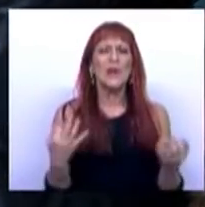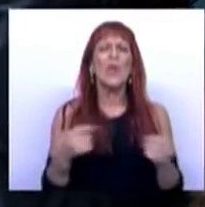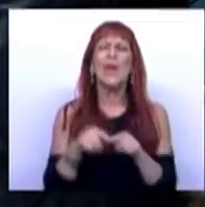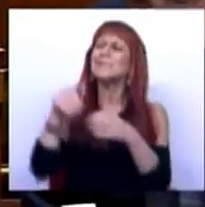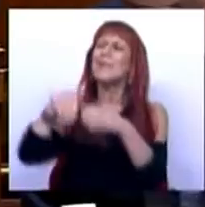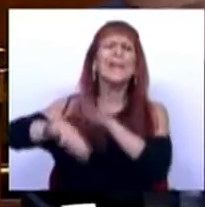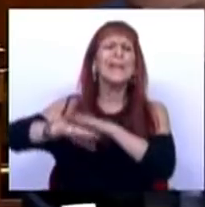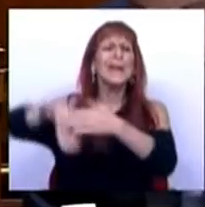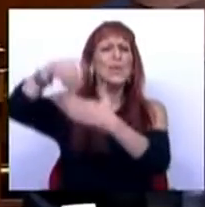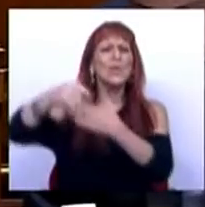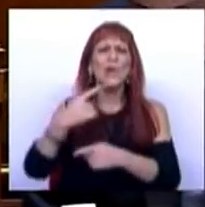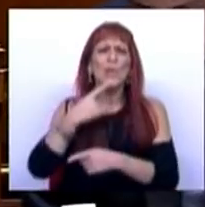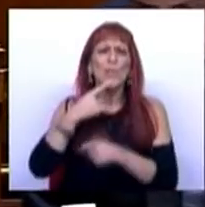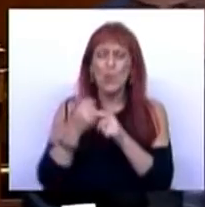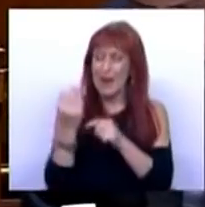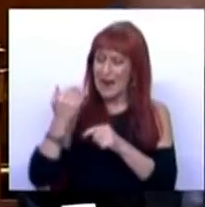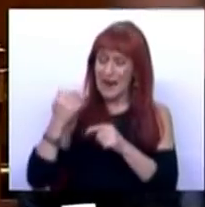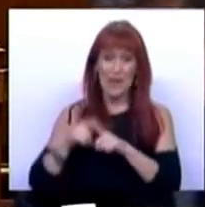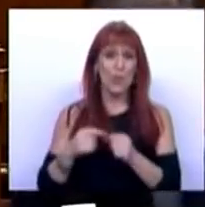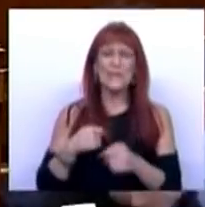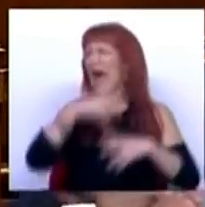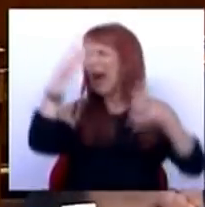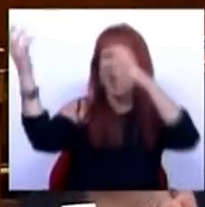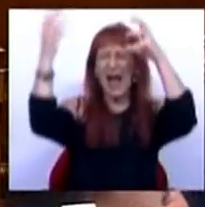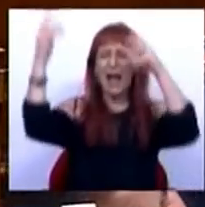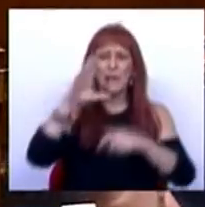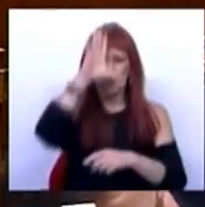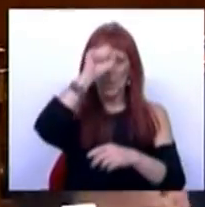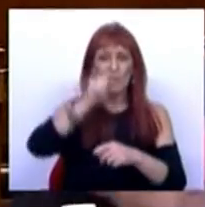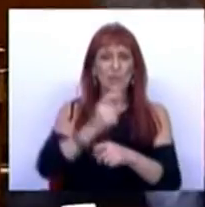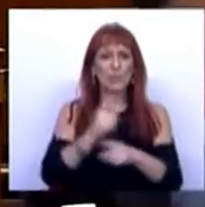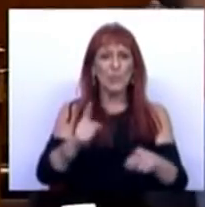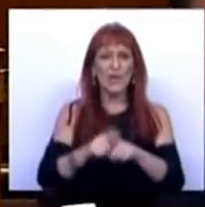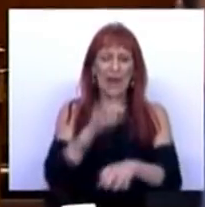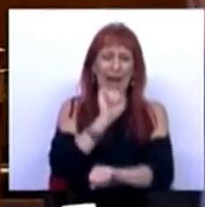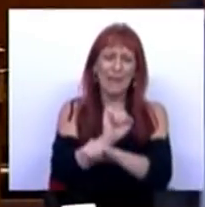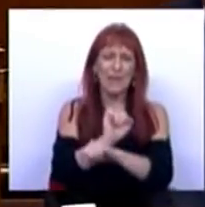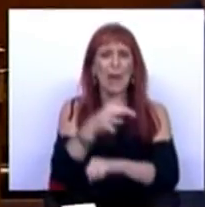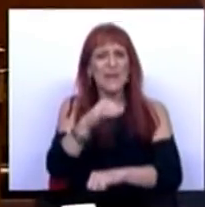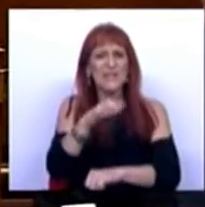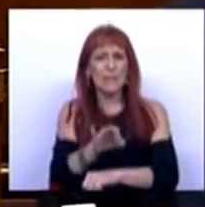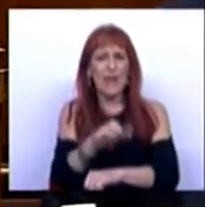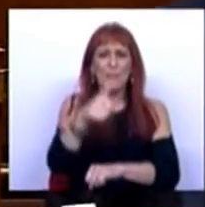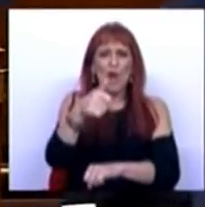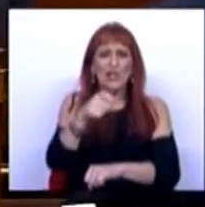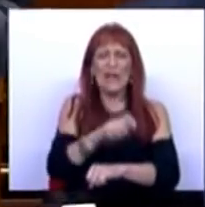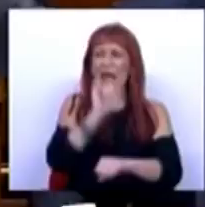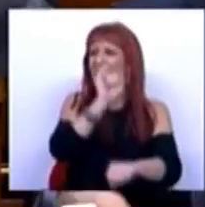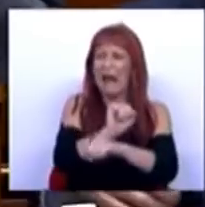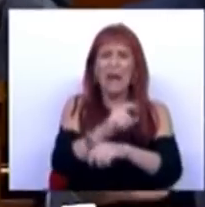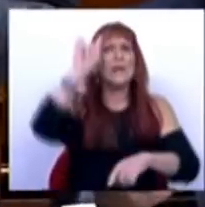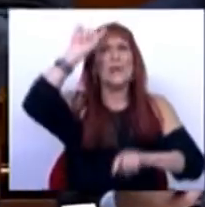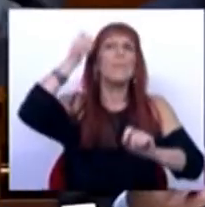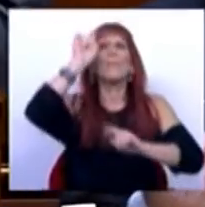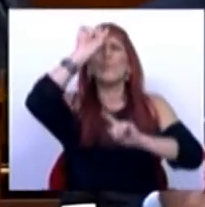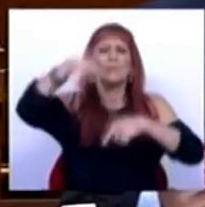daquela direita que até muito recentemente exorzia no Governo, por estando capturado pelo PCP e pelo Bloco de Esquerda, e sabe-se